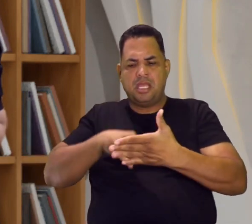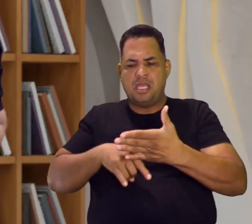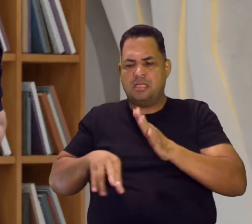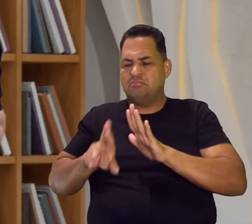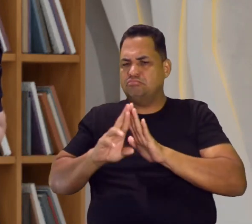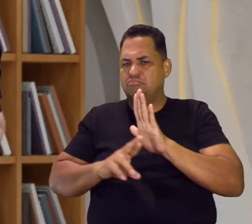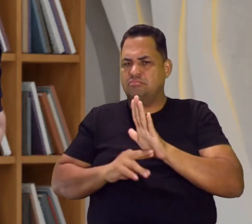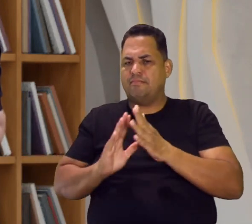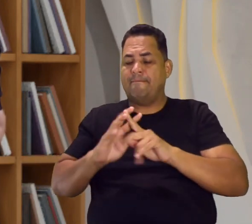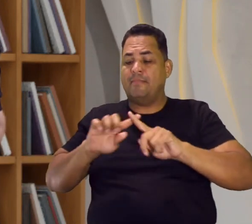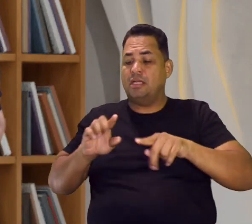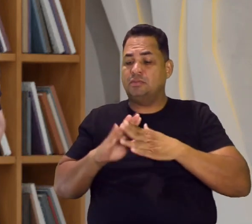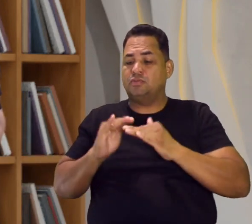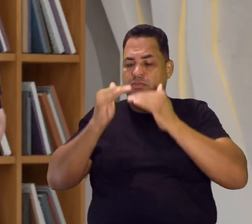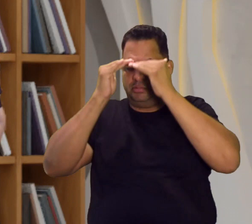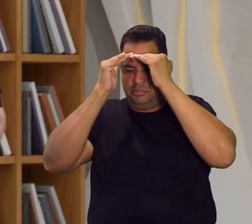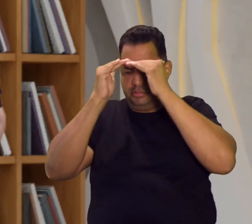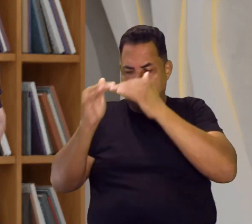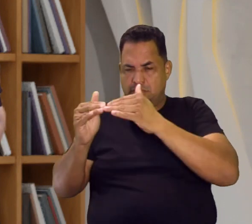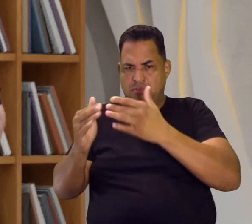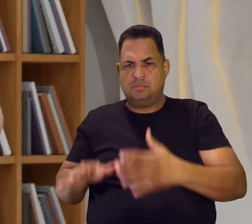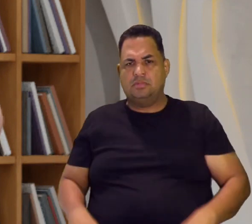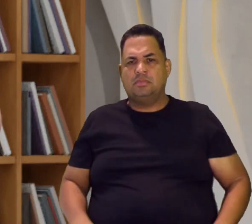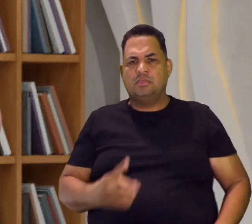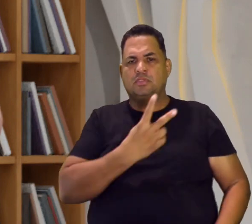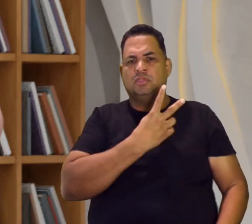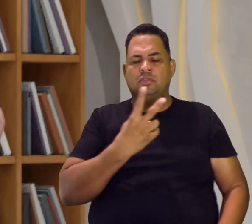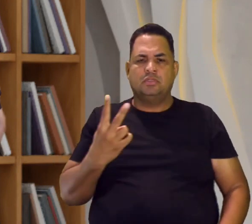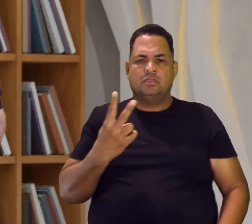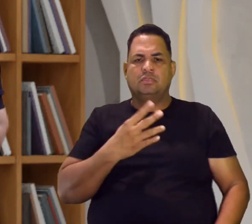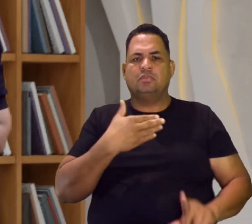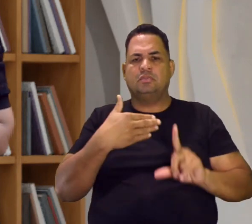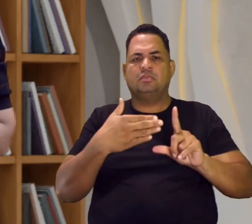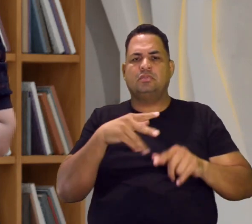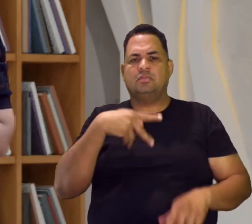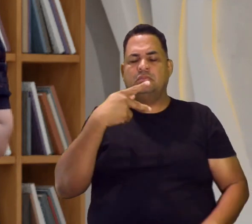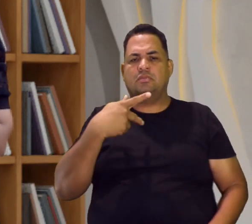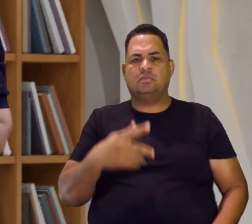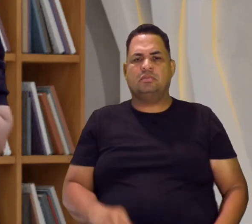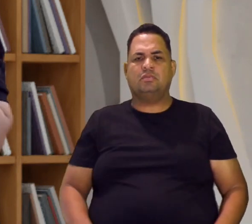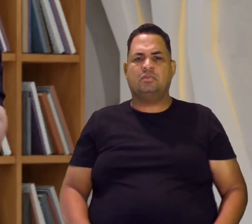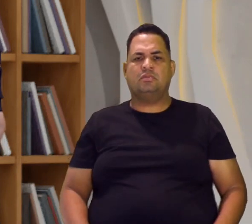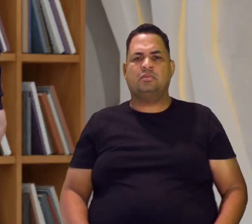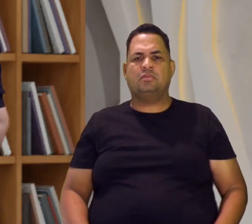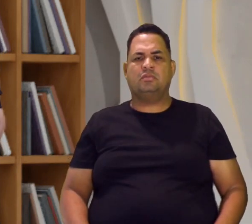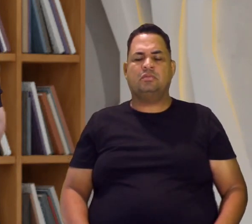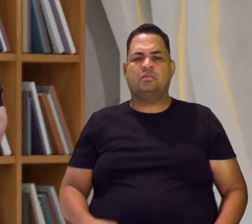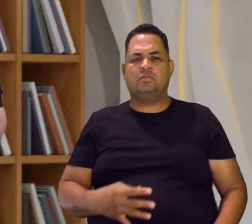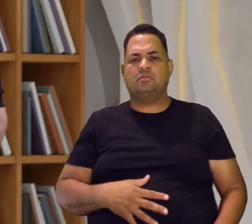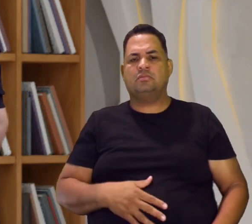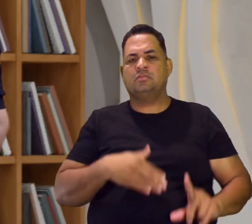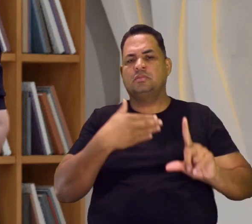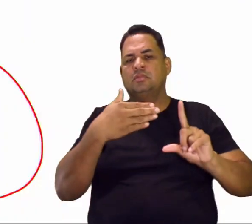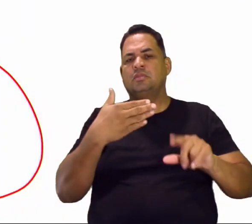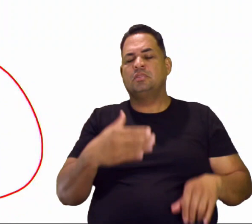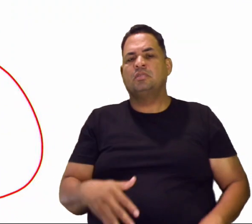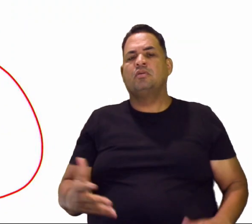Mas que nós seguimos isso, tá certo? Então, esses são os dois que não estão no slide, mas que eu estou falando aqui para vocês. Então, vamos ao quadro?